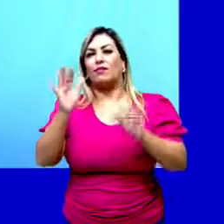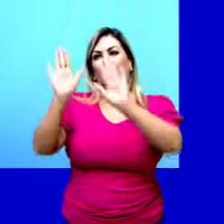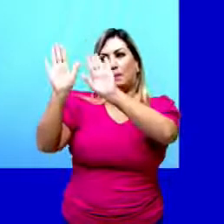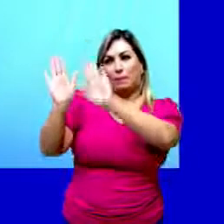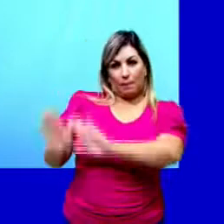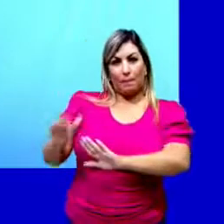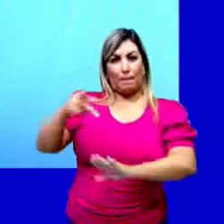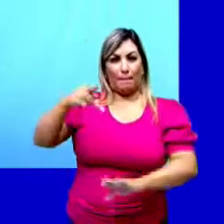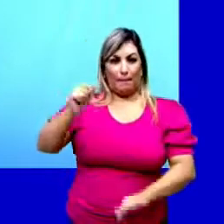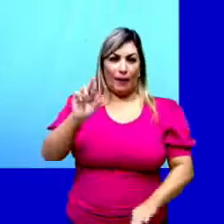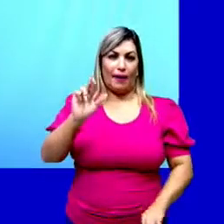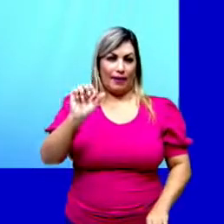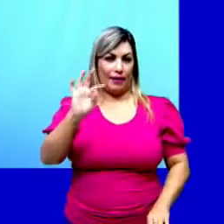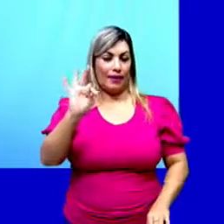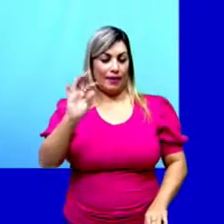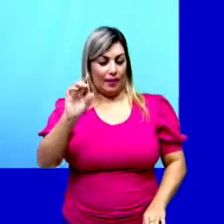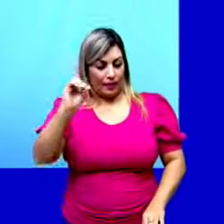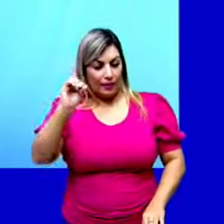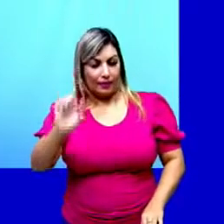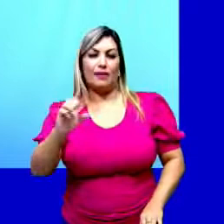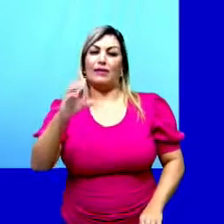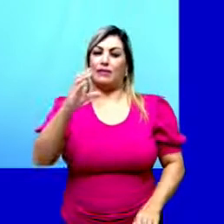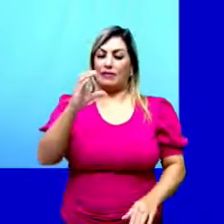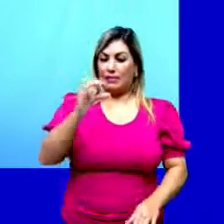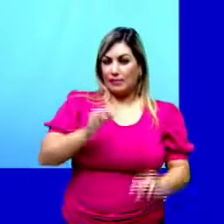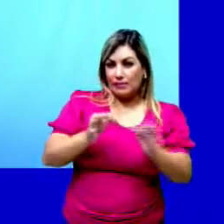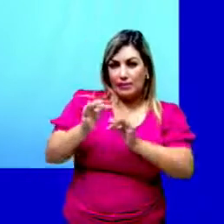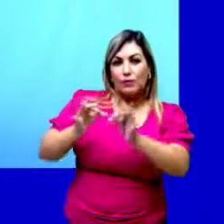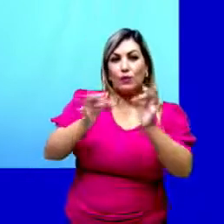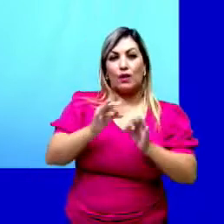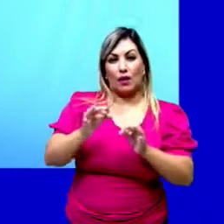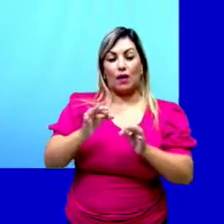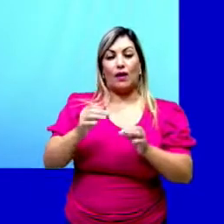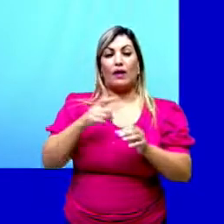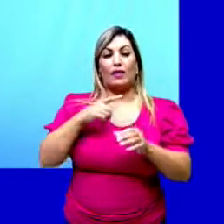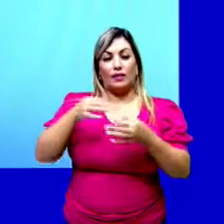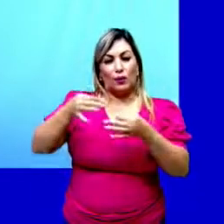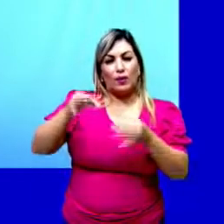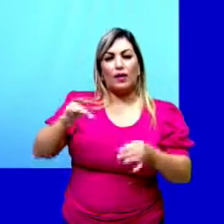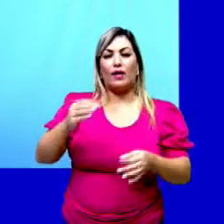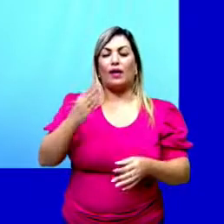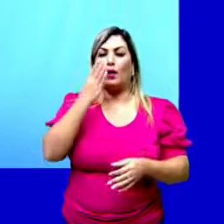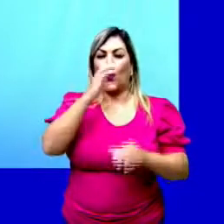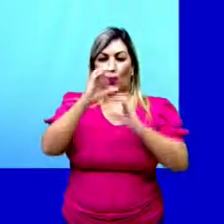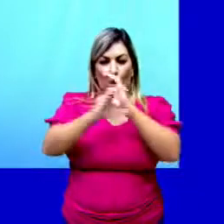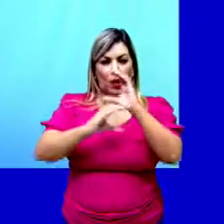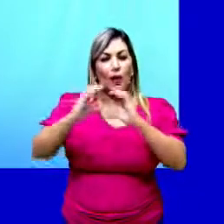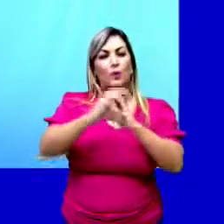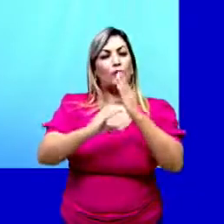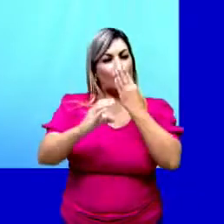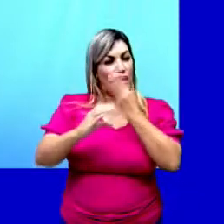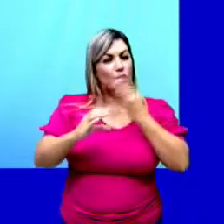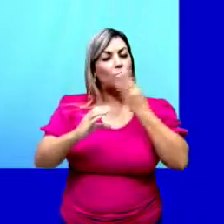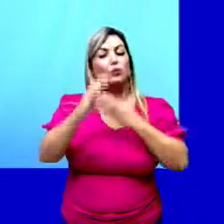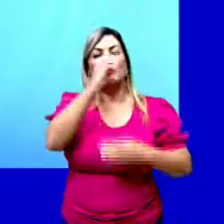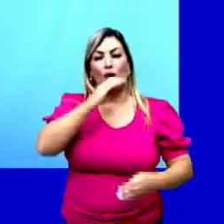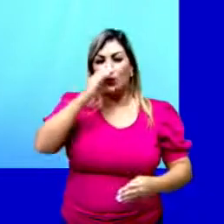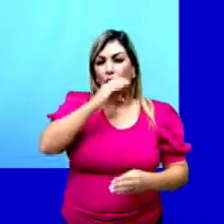celular formada por celulose, um carboidrato com função estrutural.